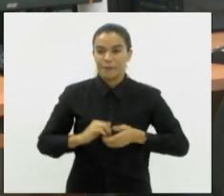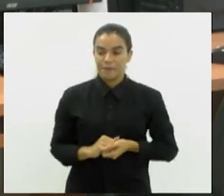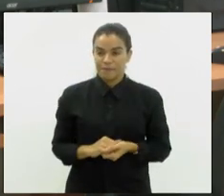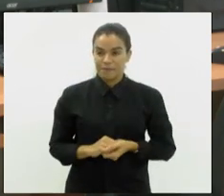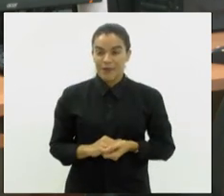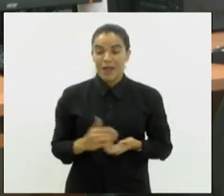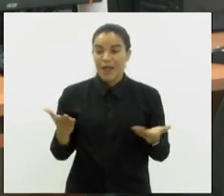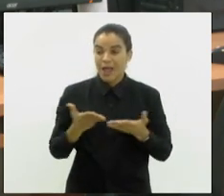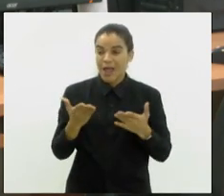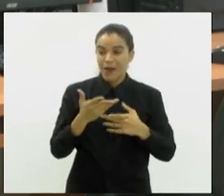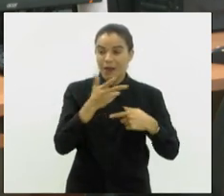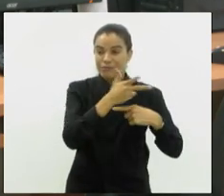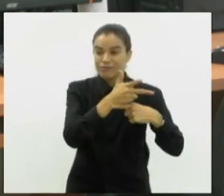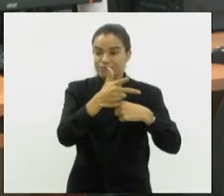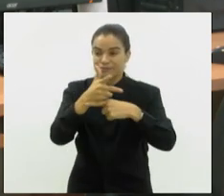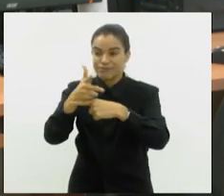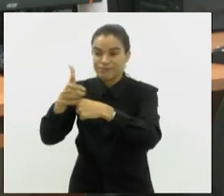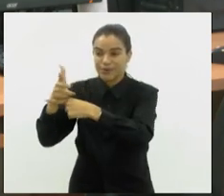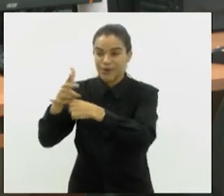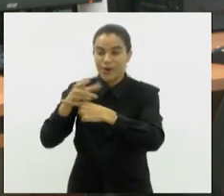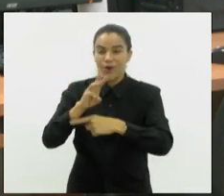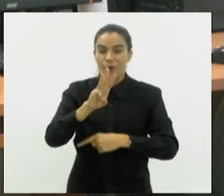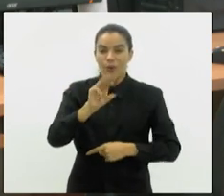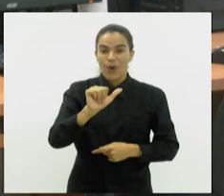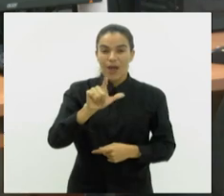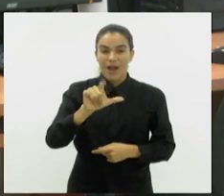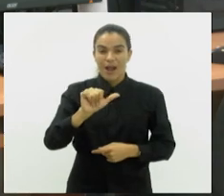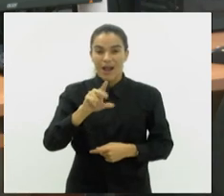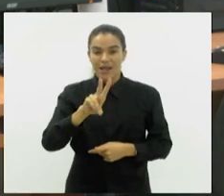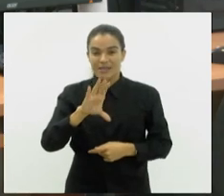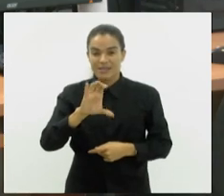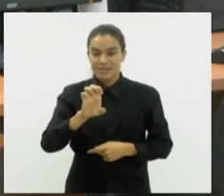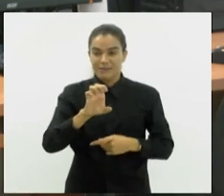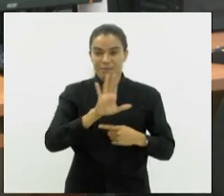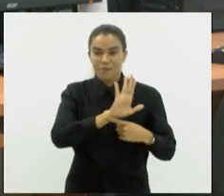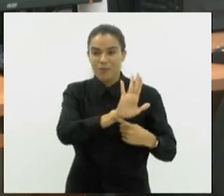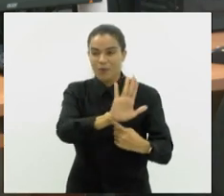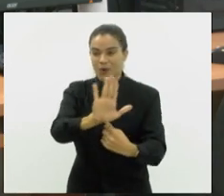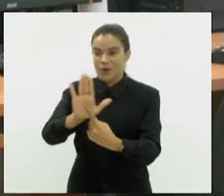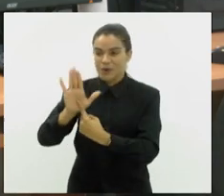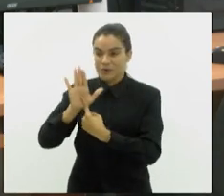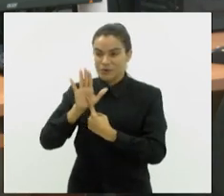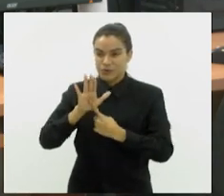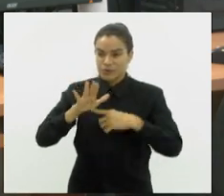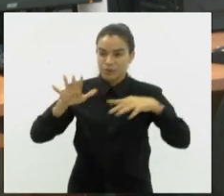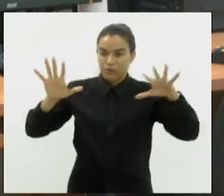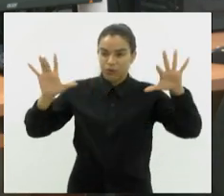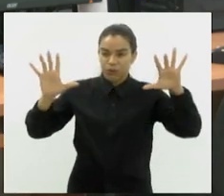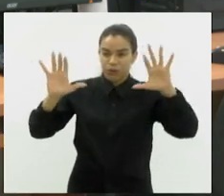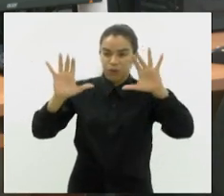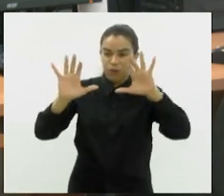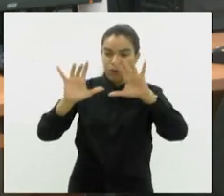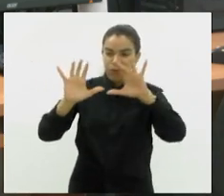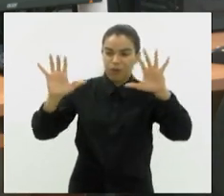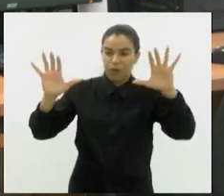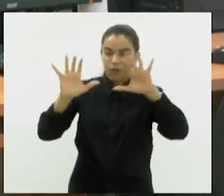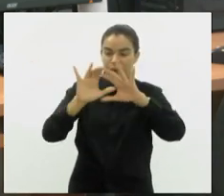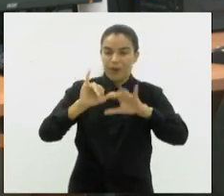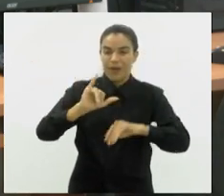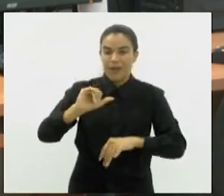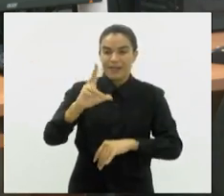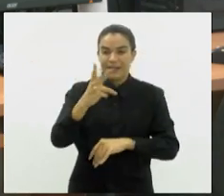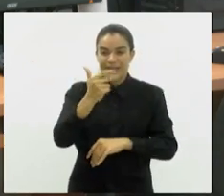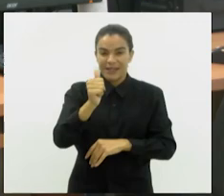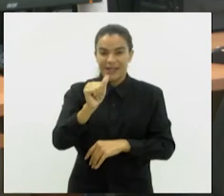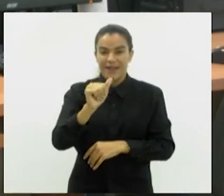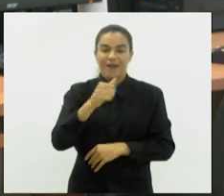Vou chamar o nosso cinegrafista Wallace Lima, que tem imagens da Baía de Guanabara. Tempo bastante nublado, a gente vê a Ilha Fiscal aqui no